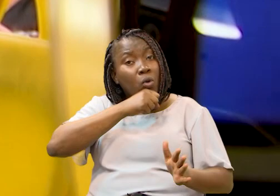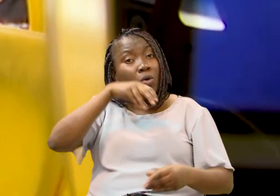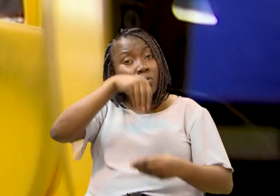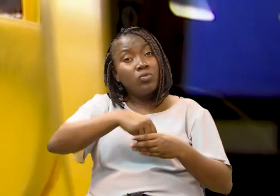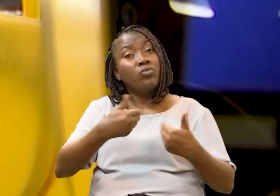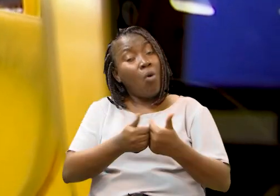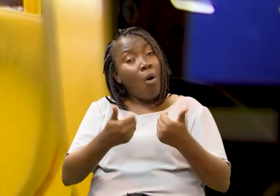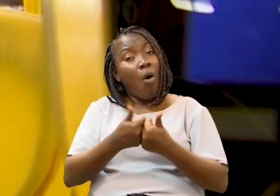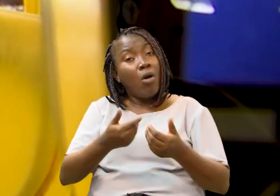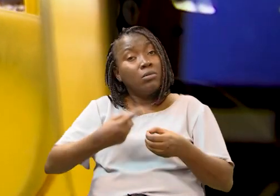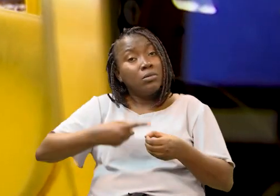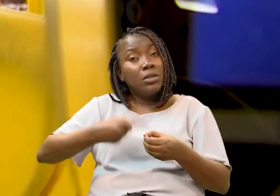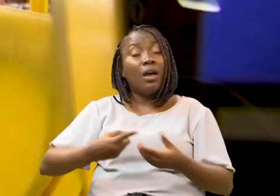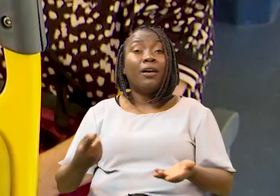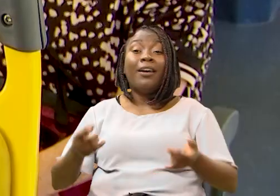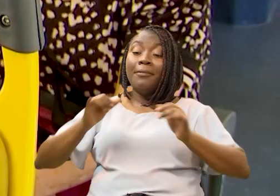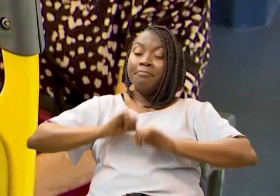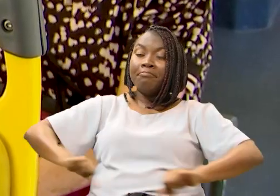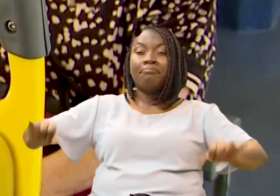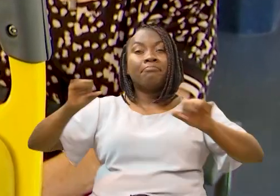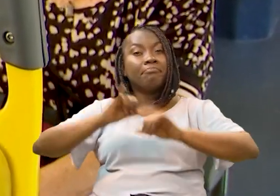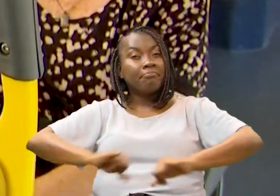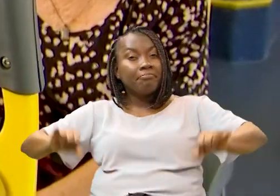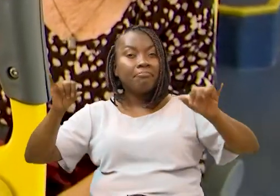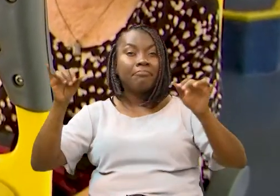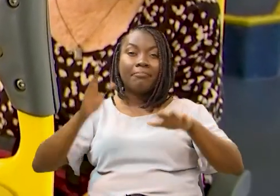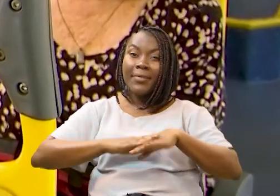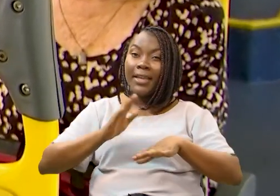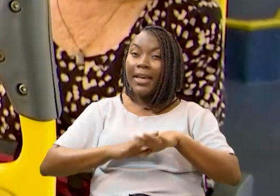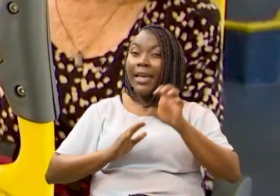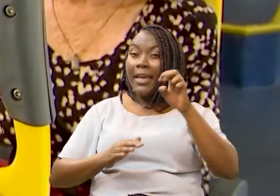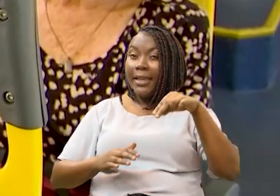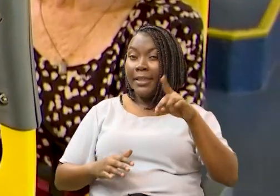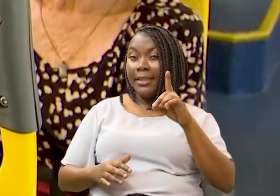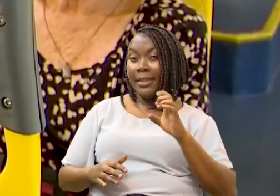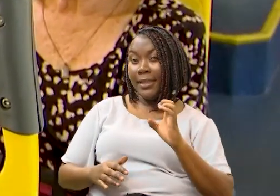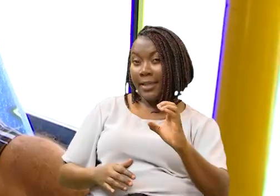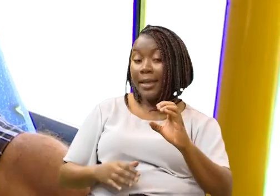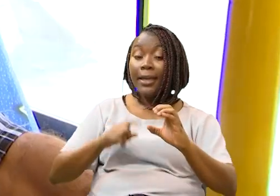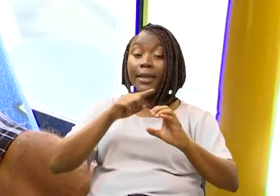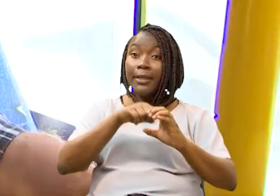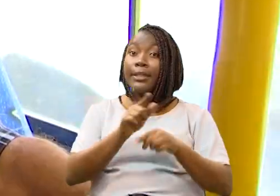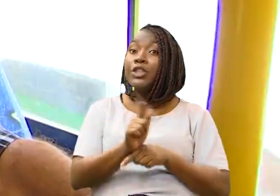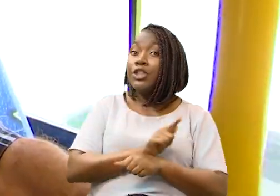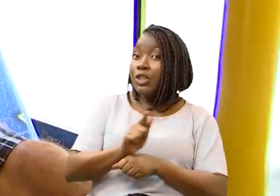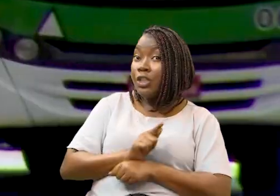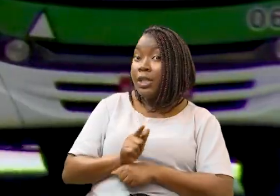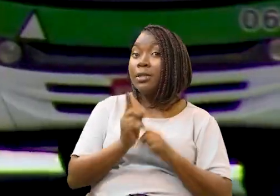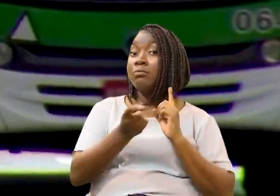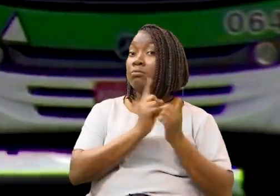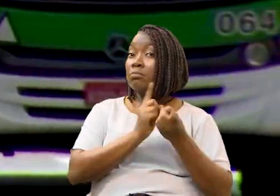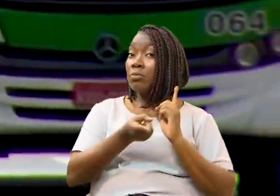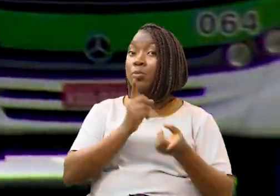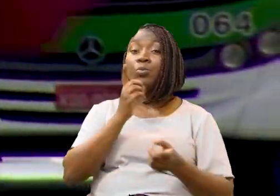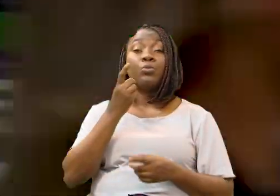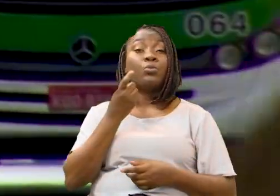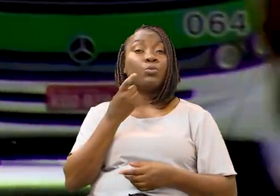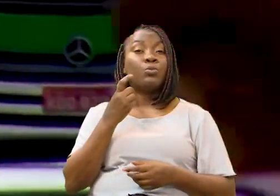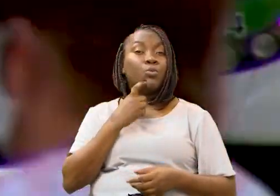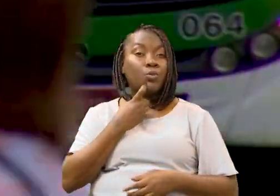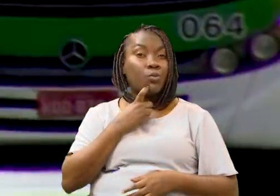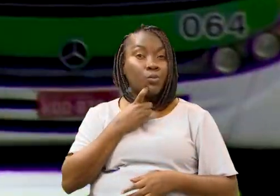idosos nos ônibus da cidade. A campanha deve ser feita pela Indec, que é a empresa que gerencia o trânsito no